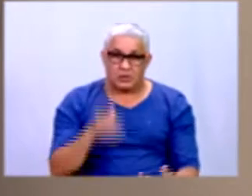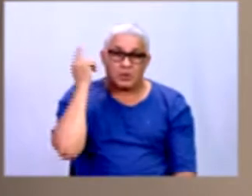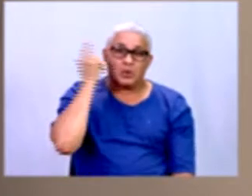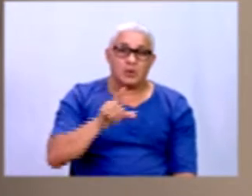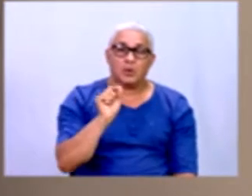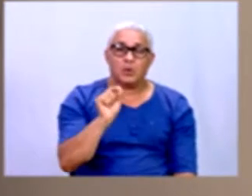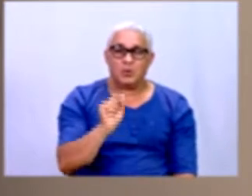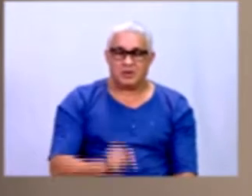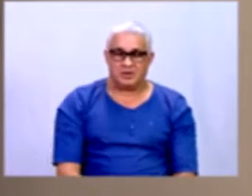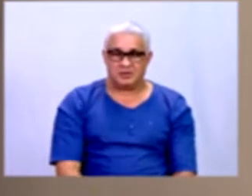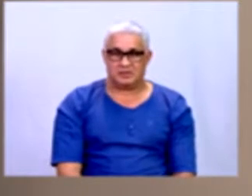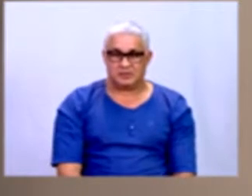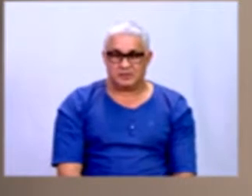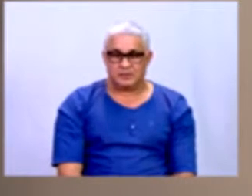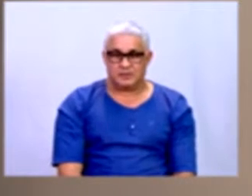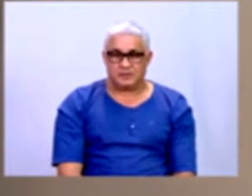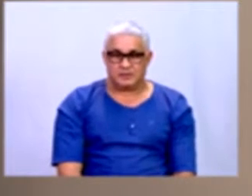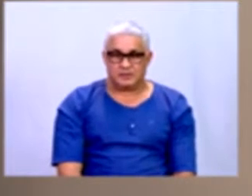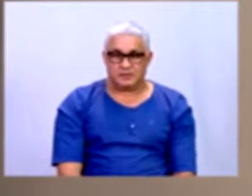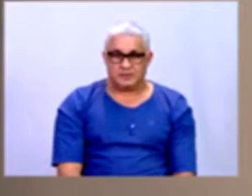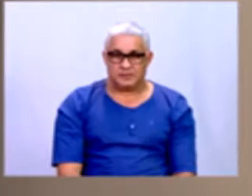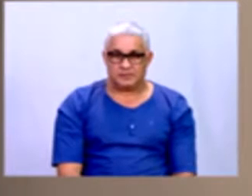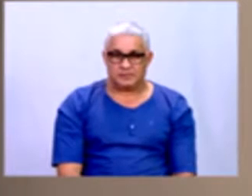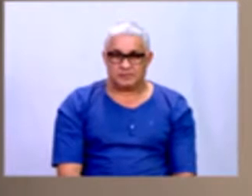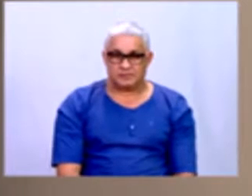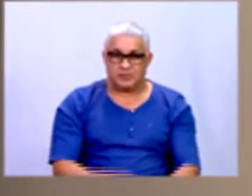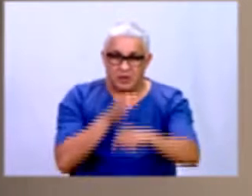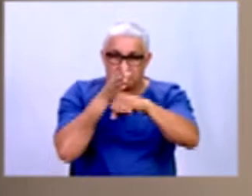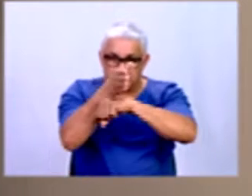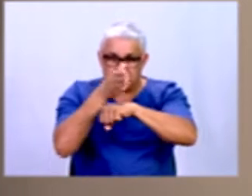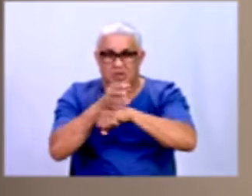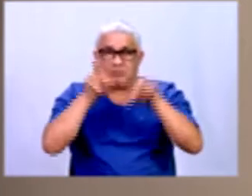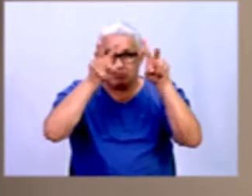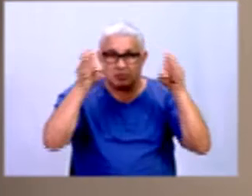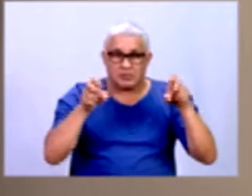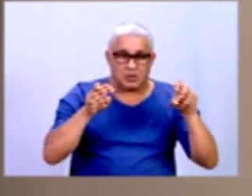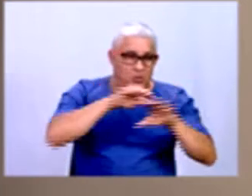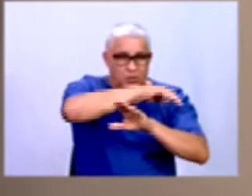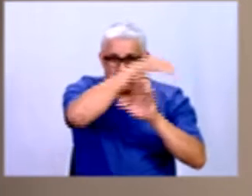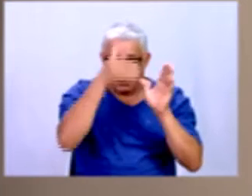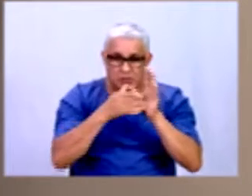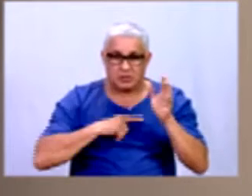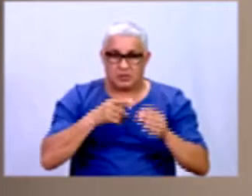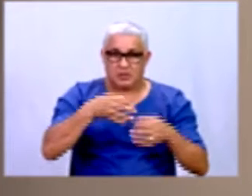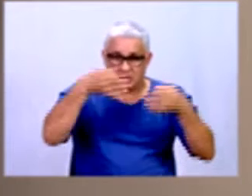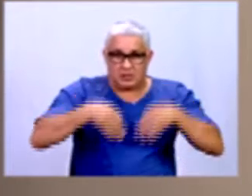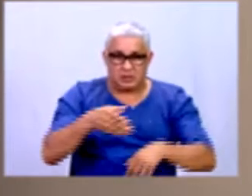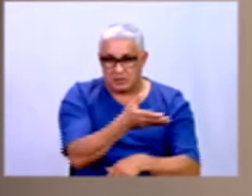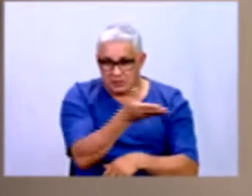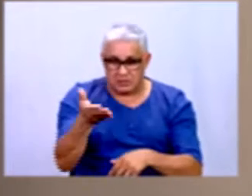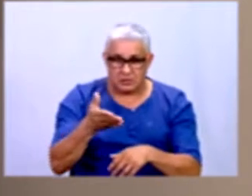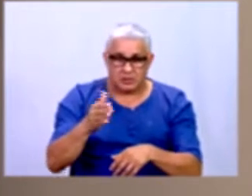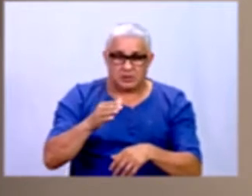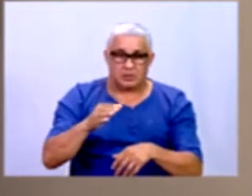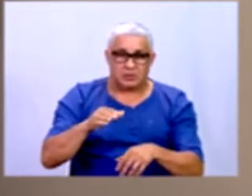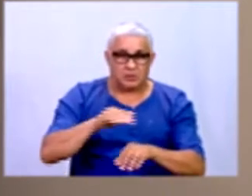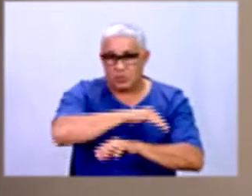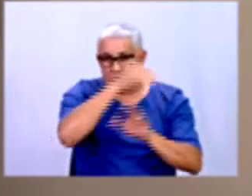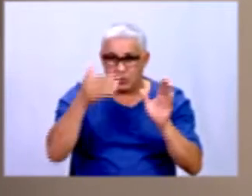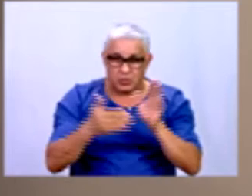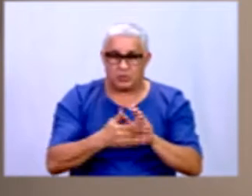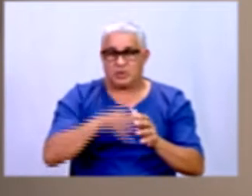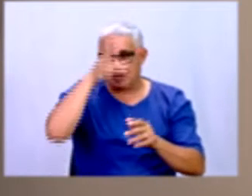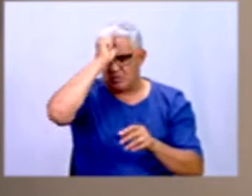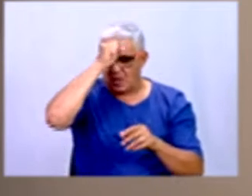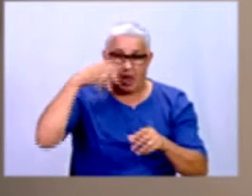entrar em todos esses assuntos aqui, tenho certeza que todos vocês vão tirar de letra isso aqui, tá?